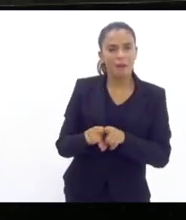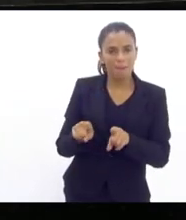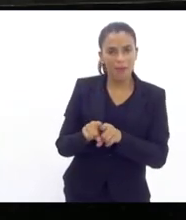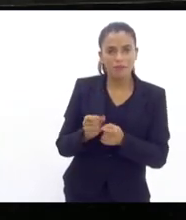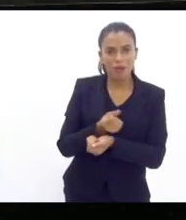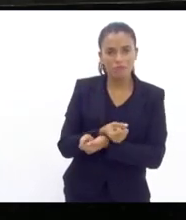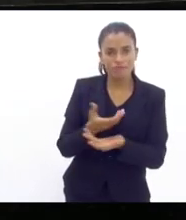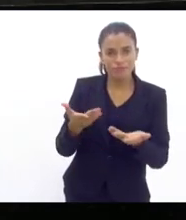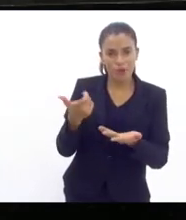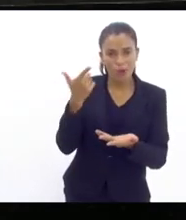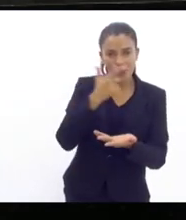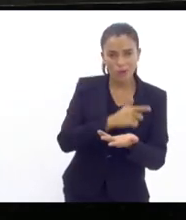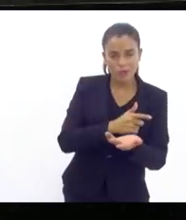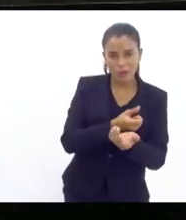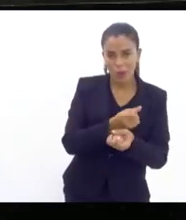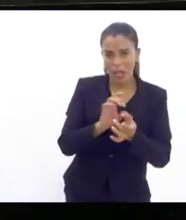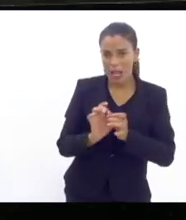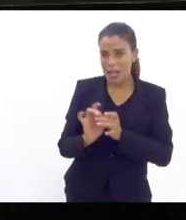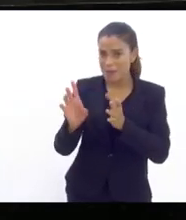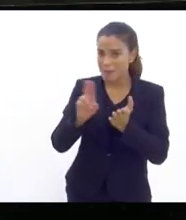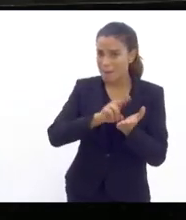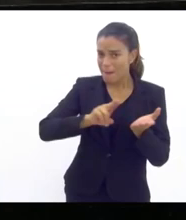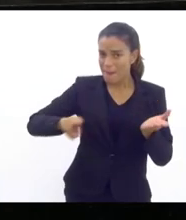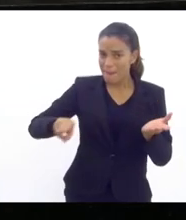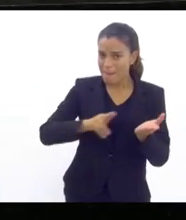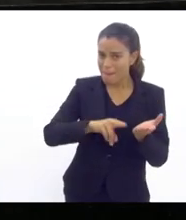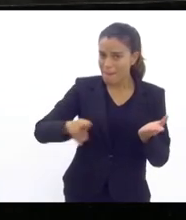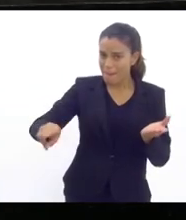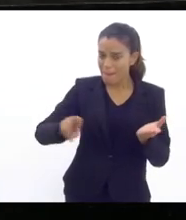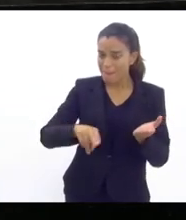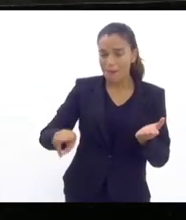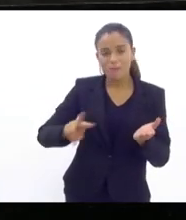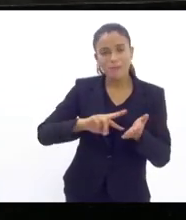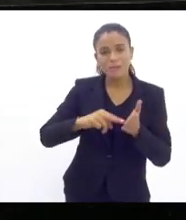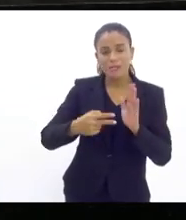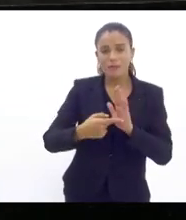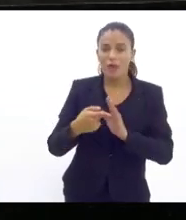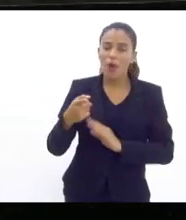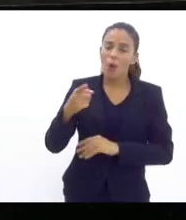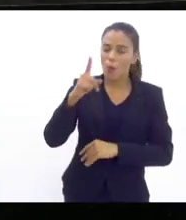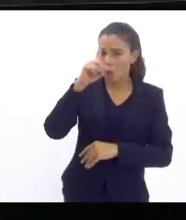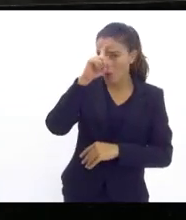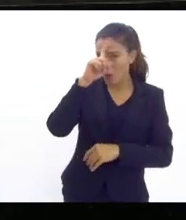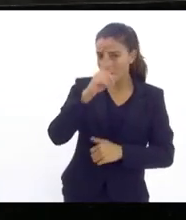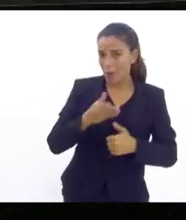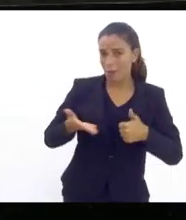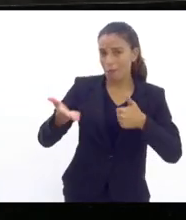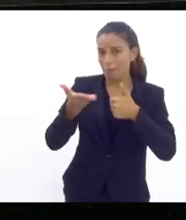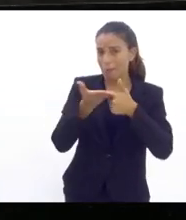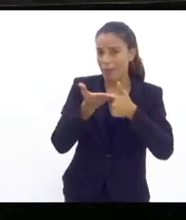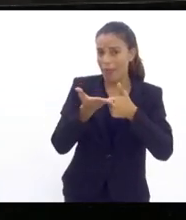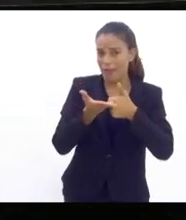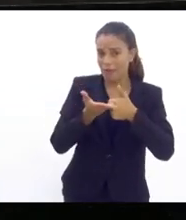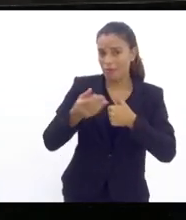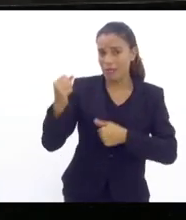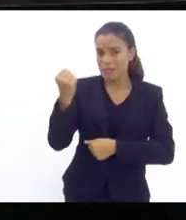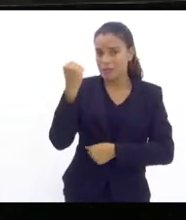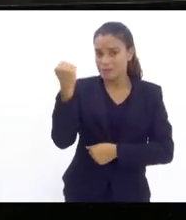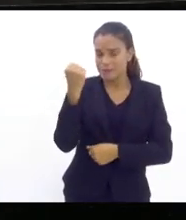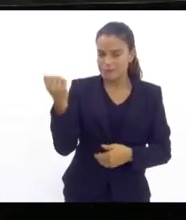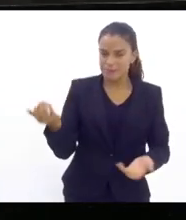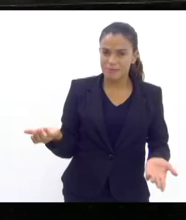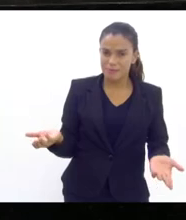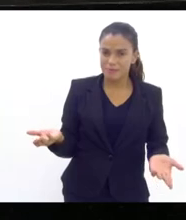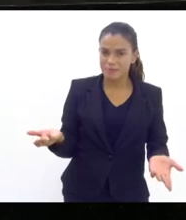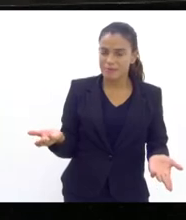foi conseguido ser produzido isso equivale a um hospital médio de complexidade média então